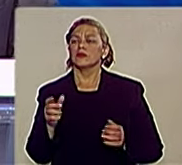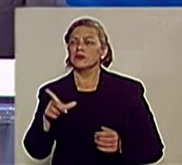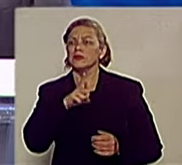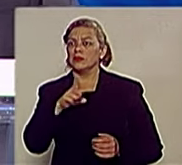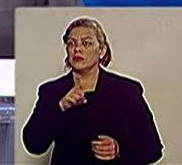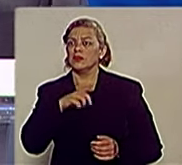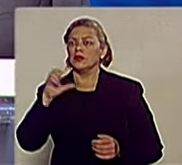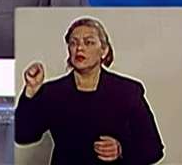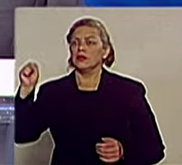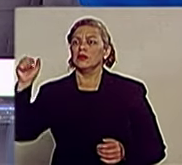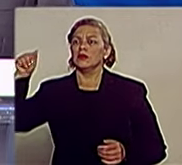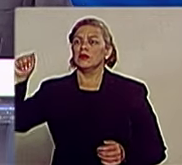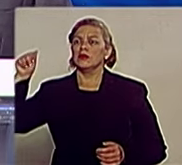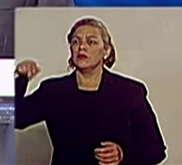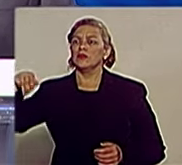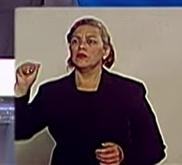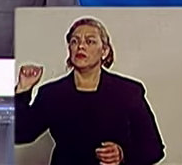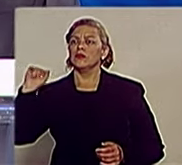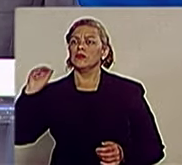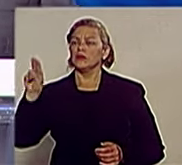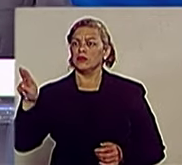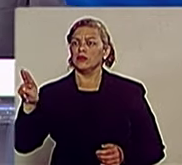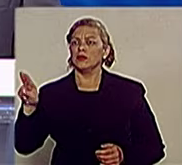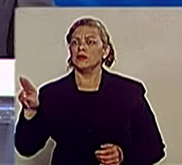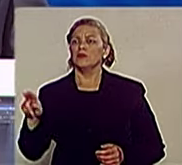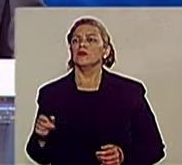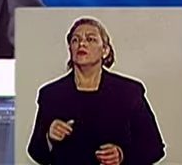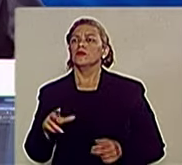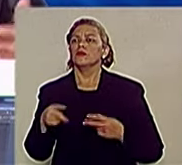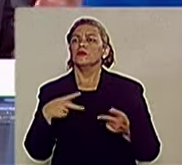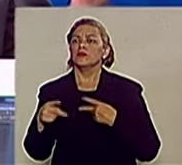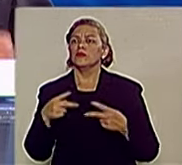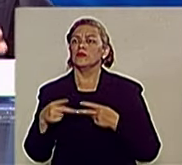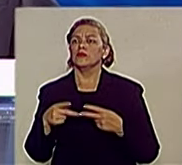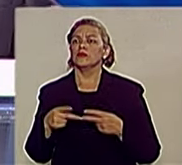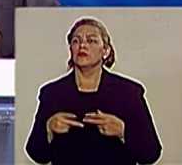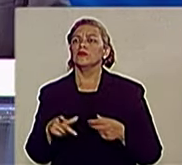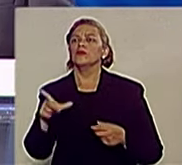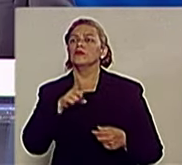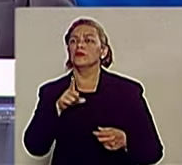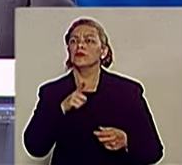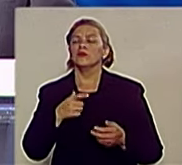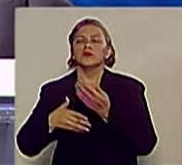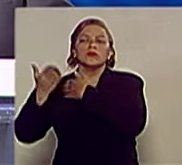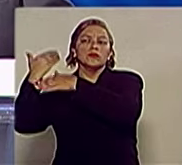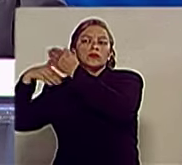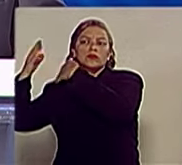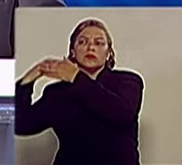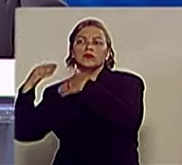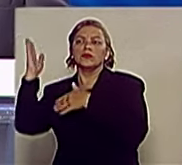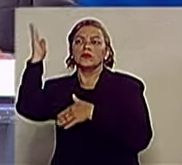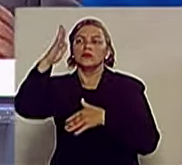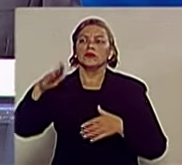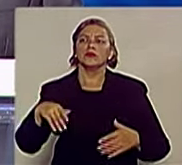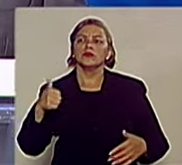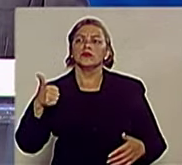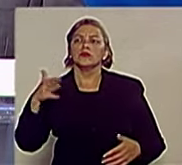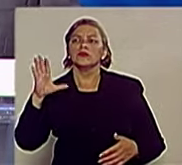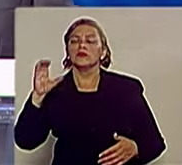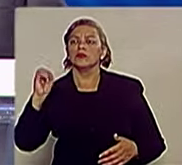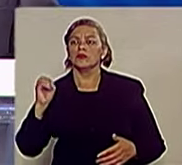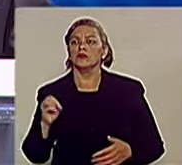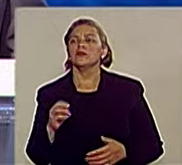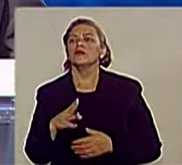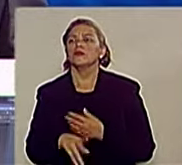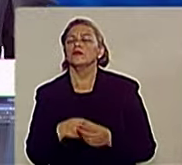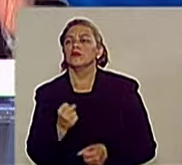dos Campos. Já existe no Brasil há mais de 10 anos e, infelizmente, a gestão passada não quis implantar o SAMU. Nós implantamos,